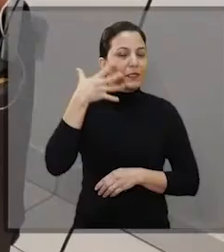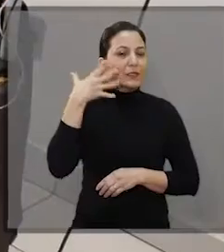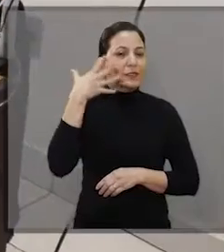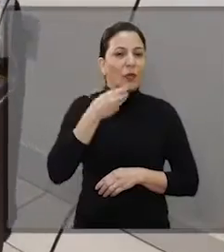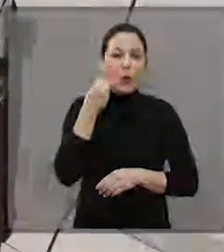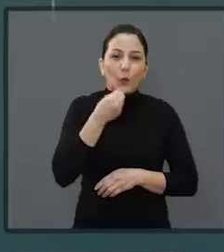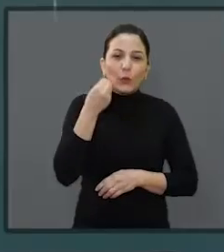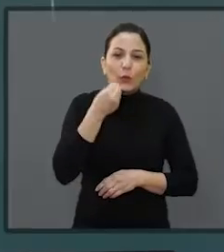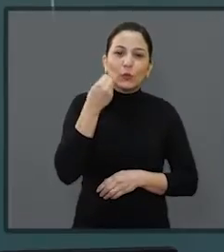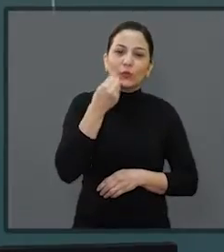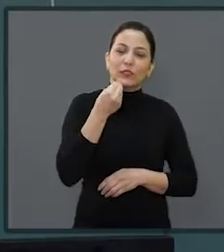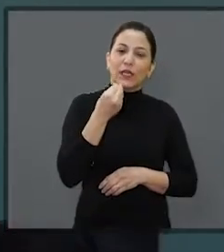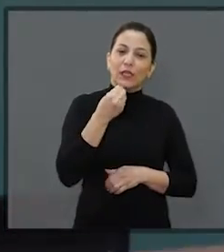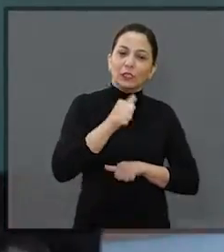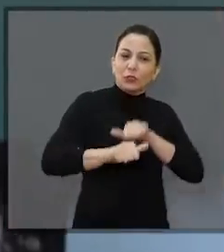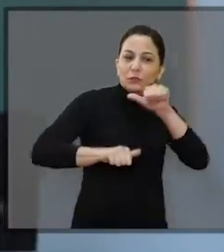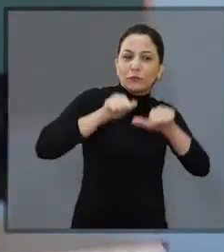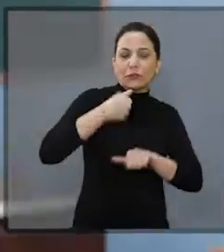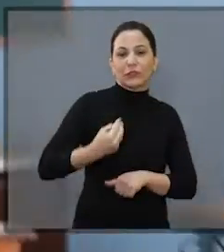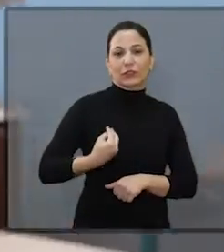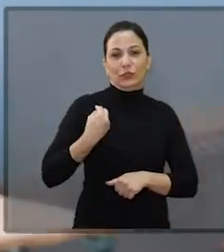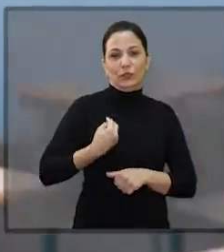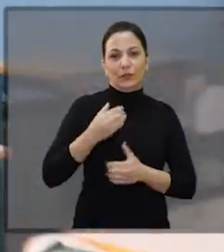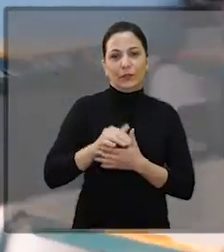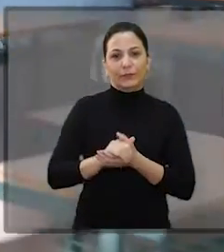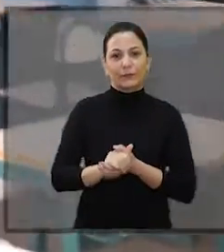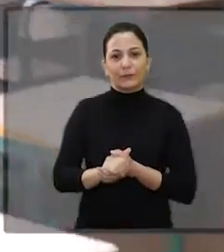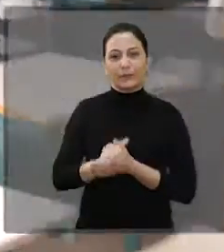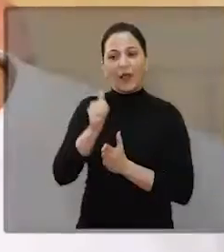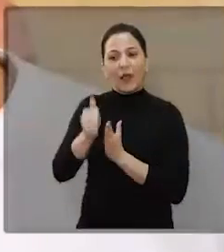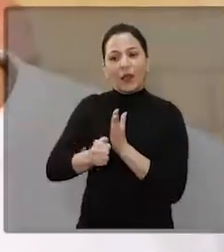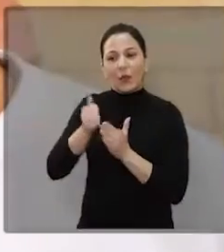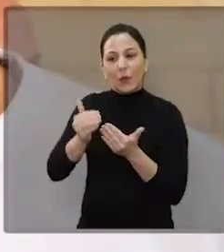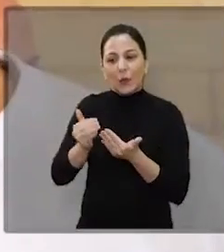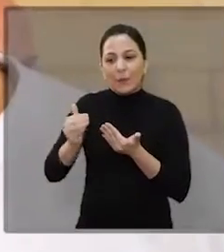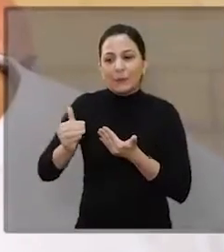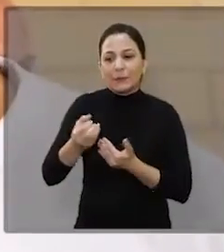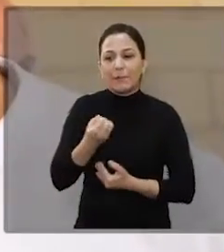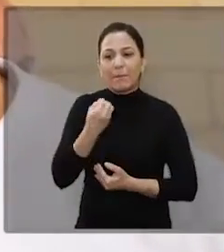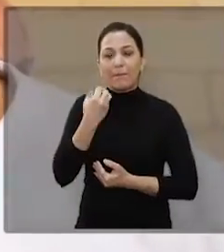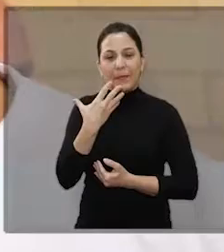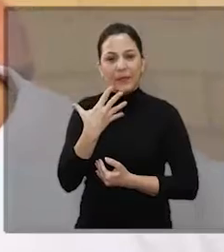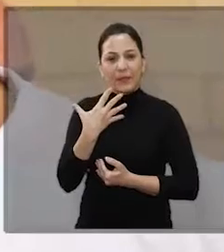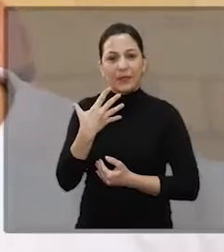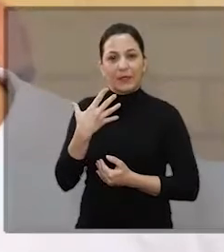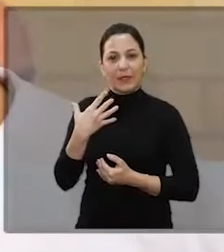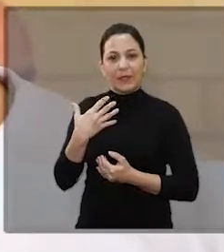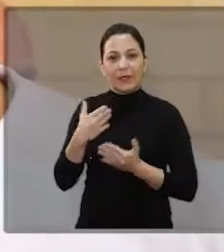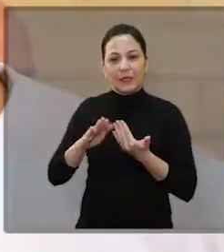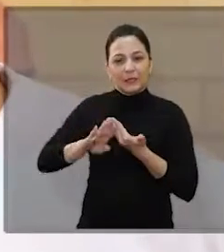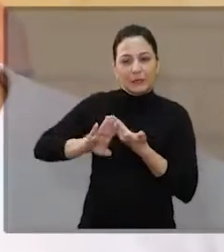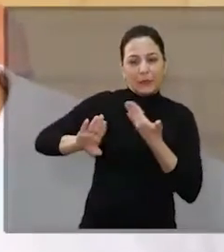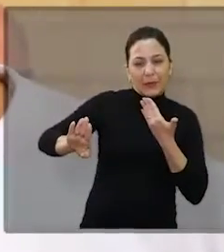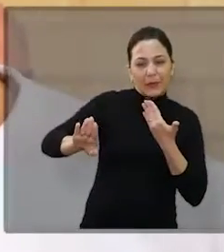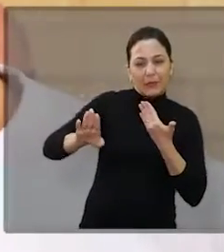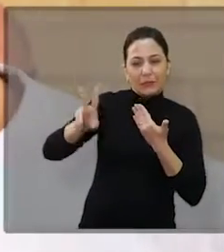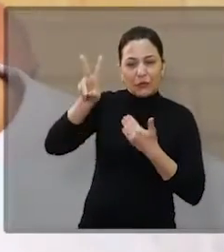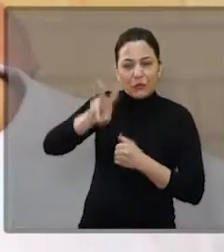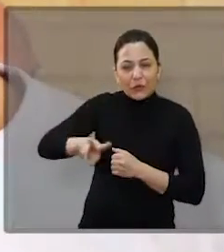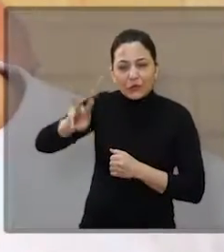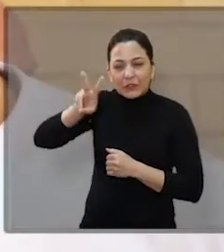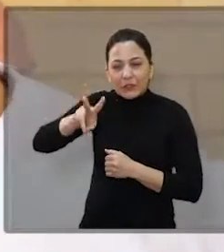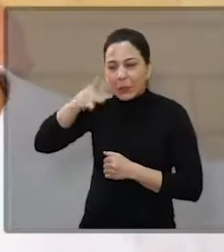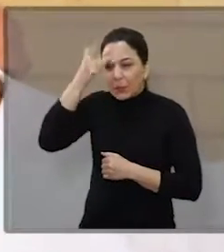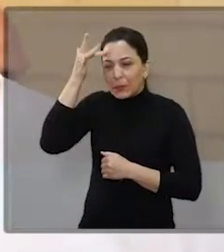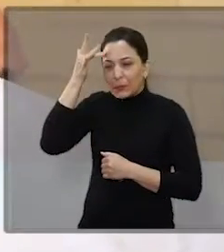e cidadania uma grande possibilidade de mudança de vida. Eu acho que Araraquara começa muito bem, afastando